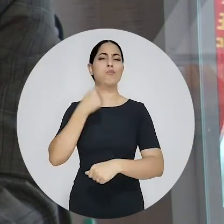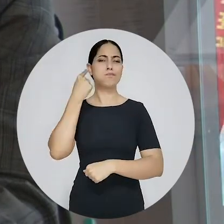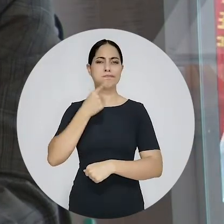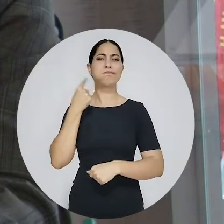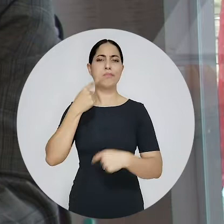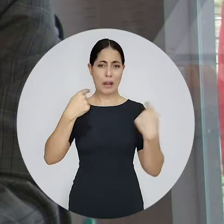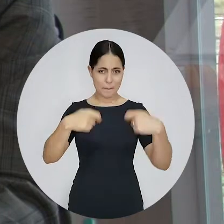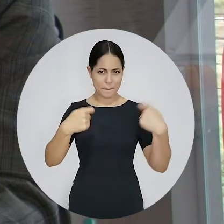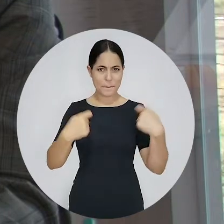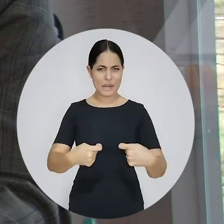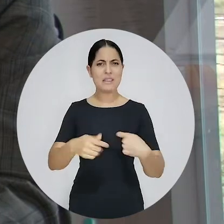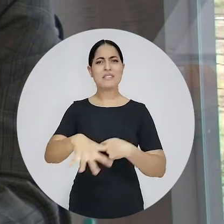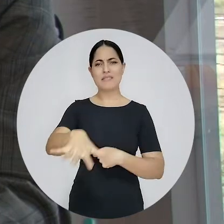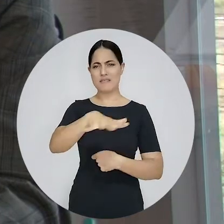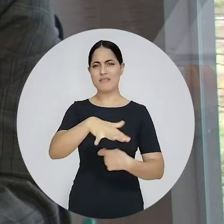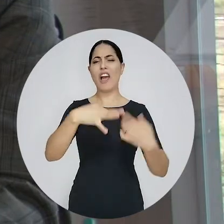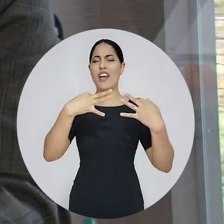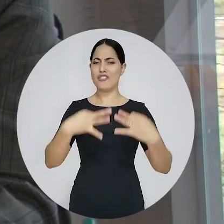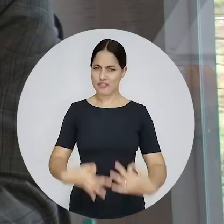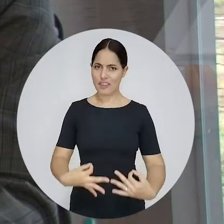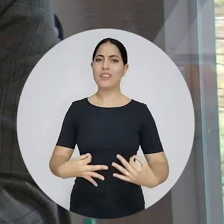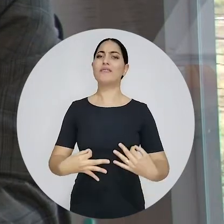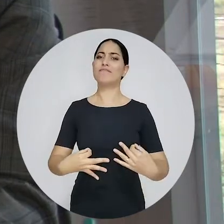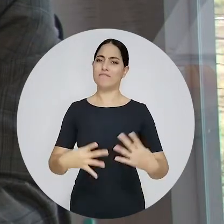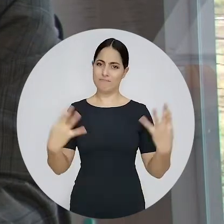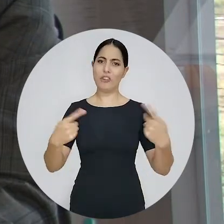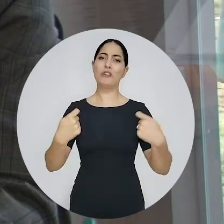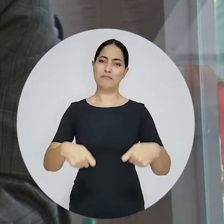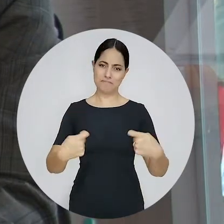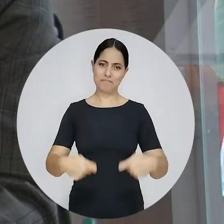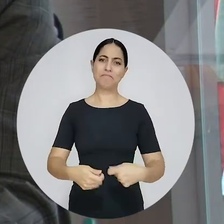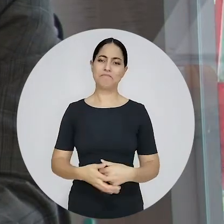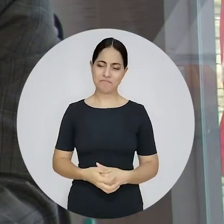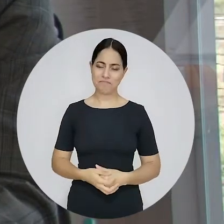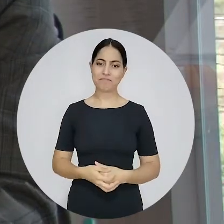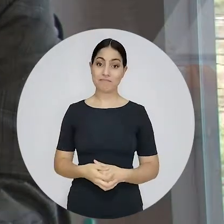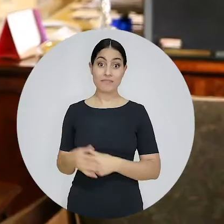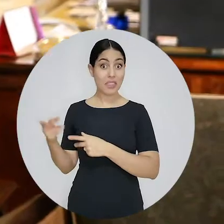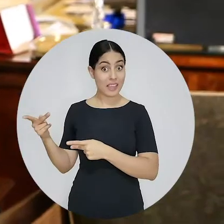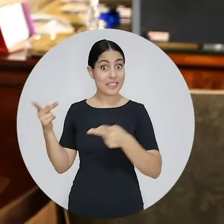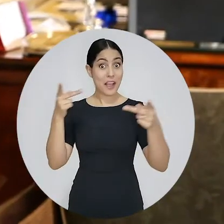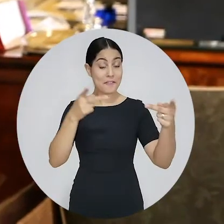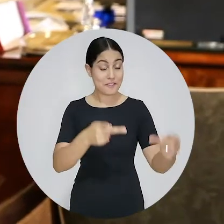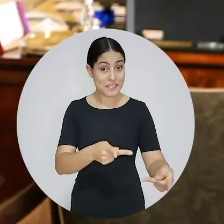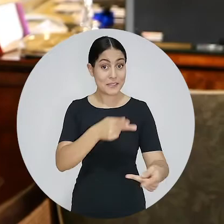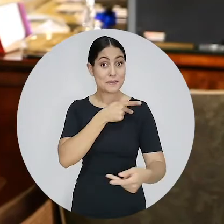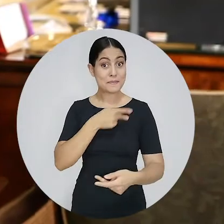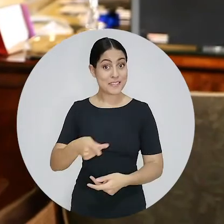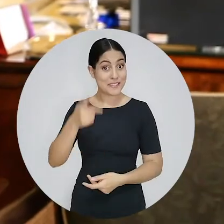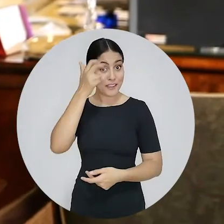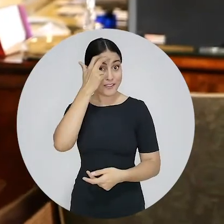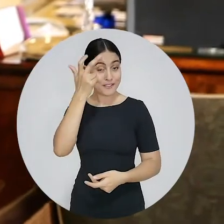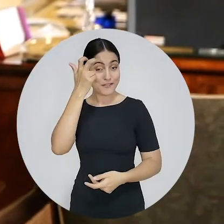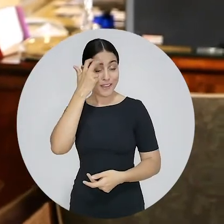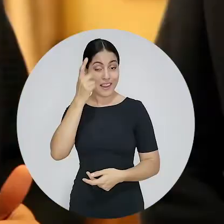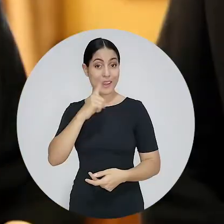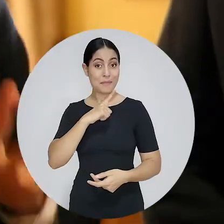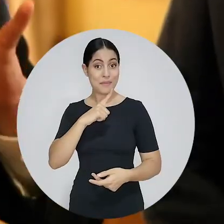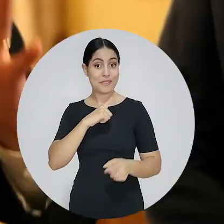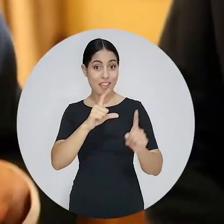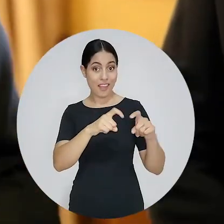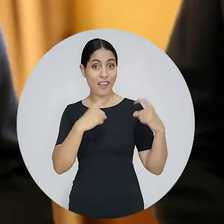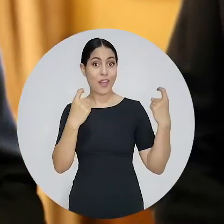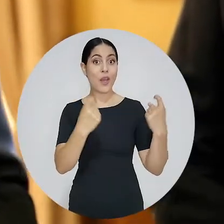onde toda a advocacia precisa, toda a advocacia necessita. Durante a visita a Pernambuco, Felipe Santa Cruz